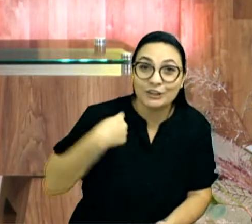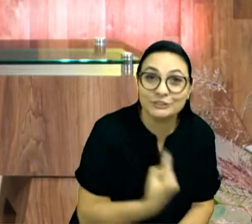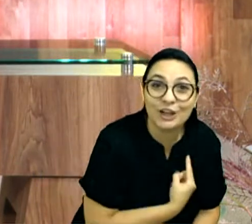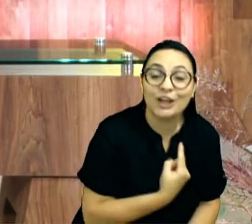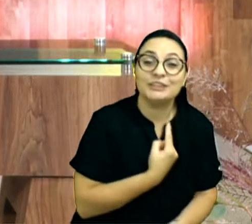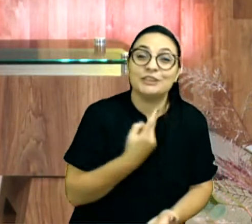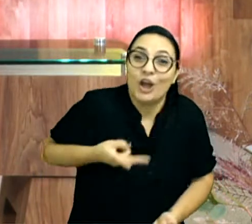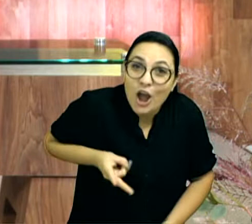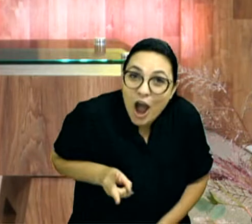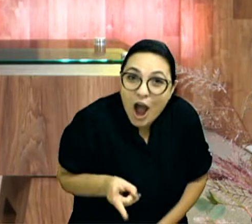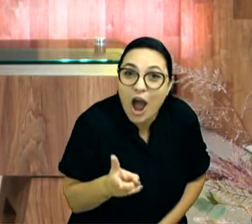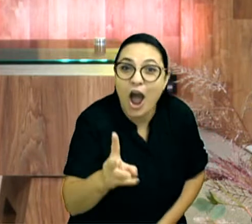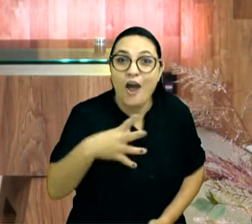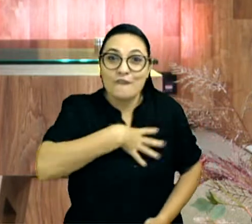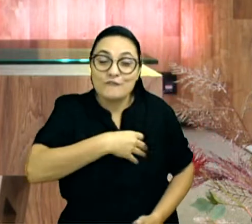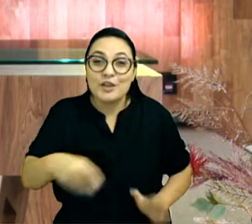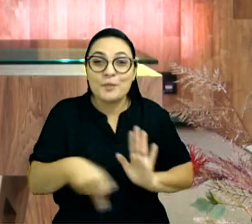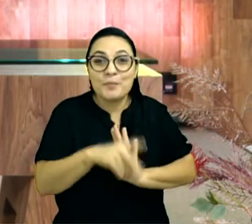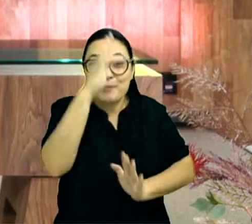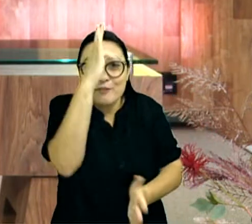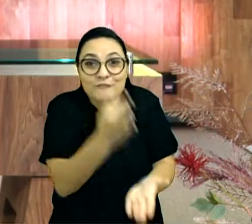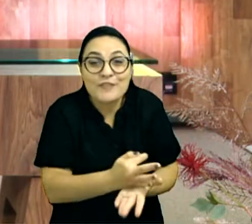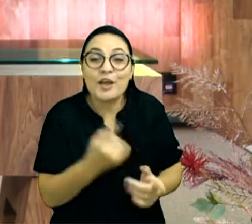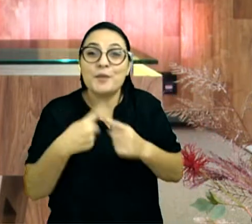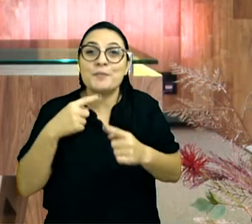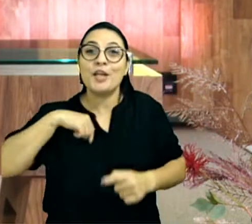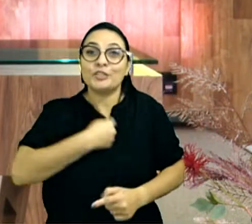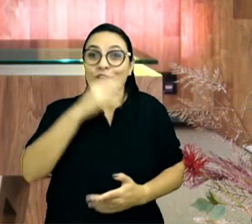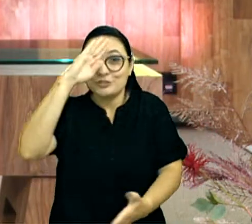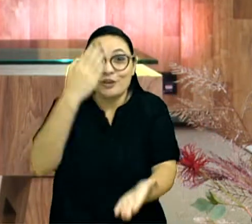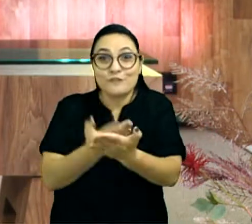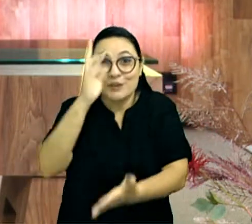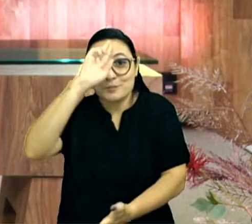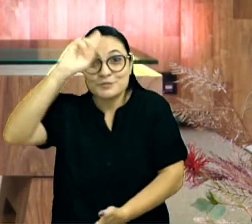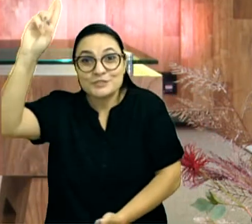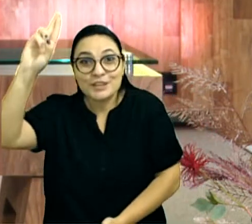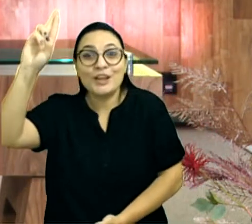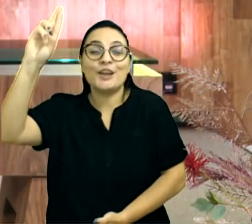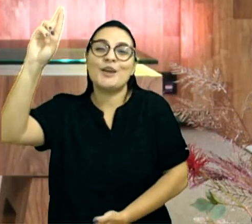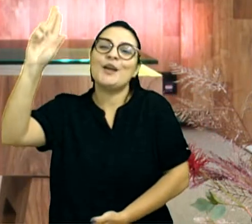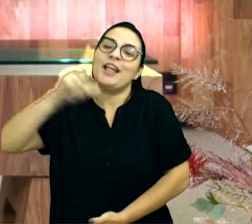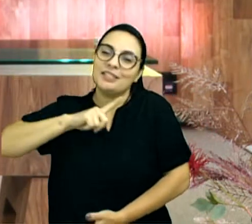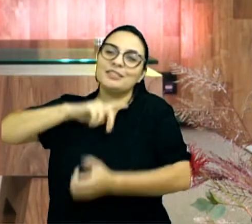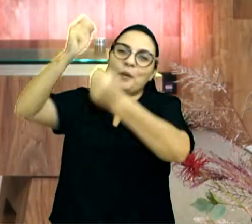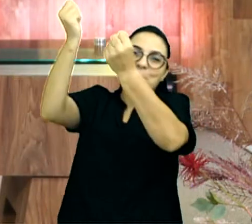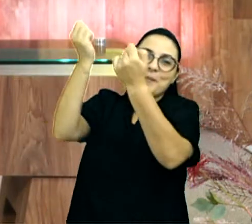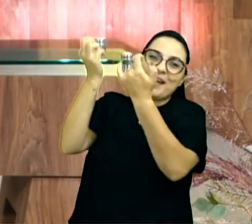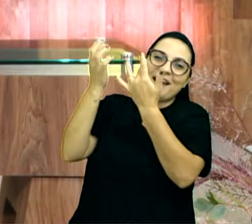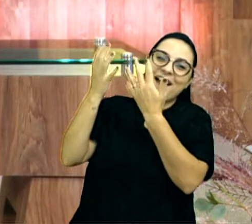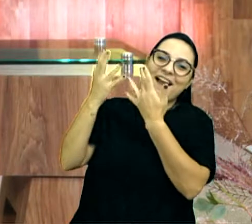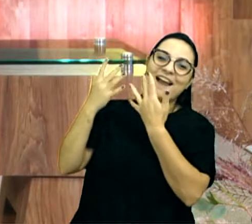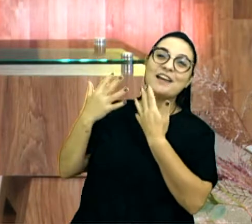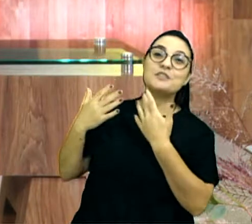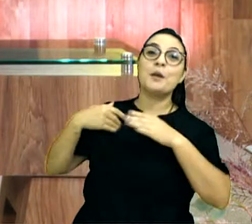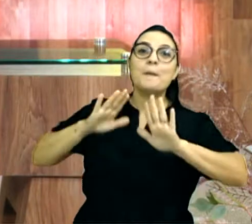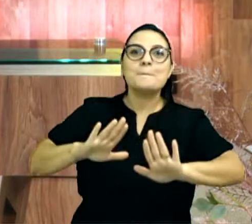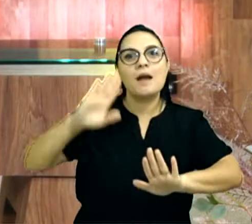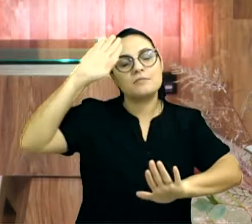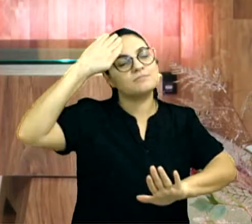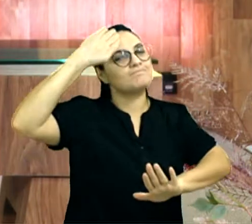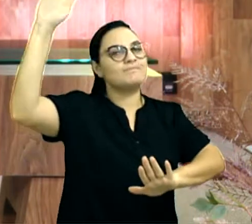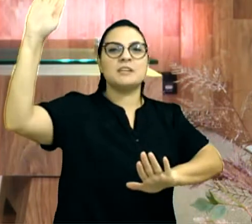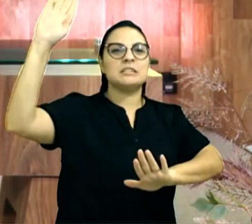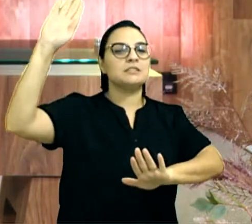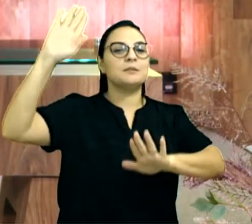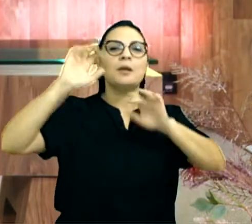e como filhos dessa fé, que confiamos no Senhor, nós somos abençoados, mas principalmente, nós